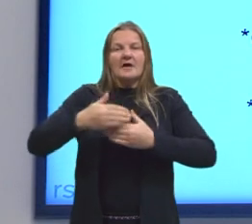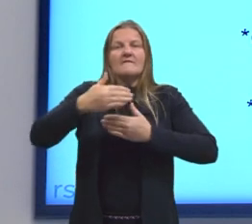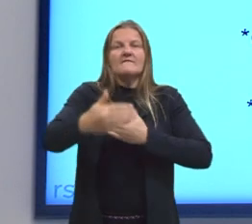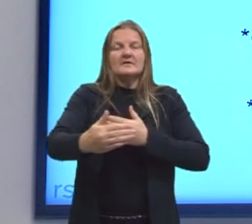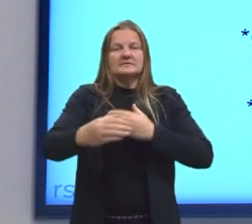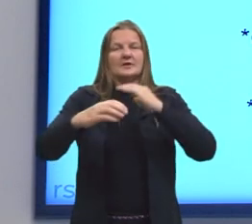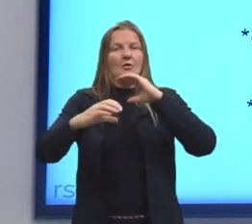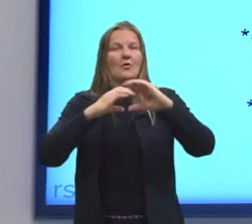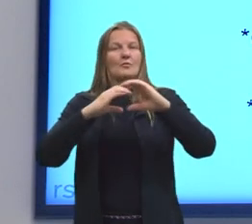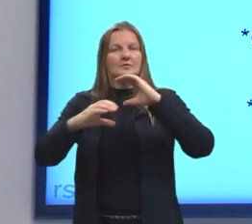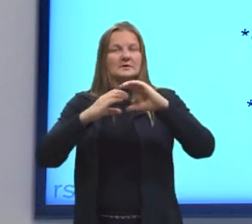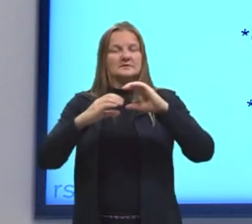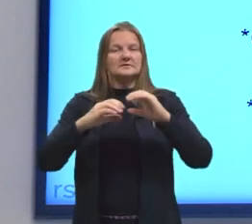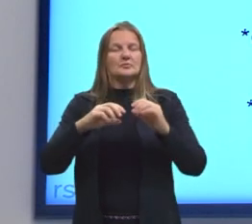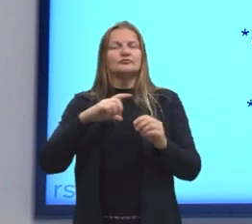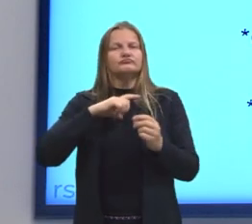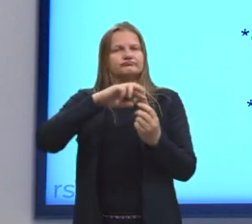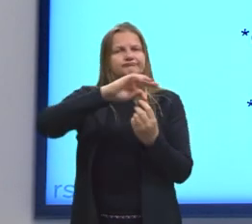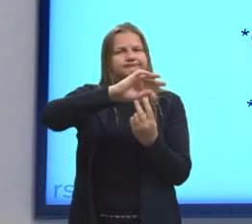comunicações.